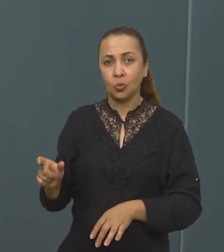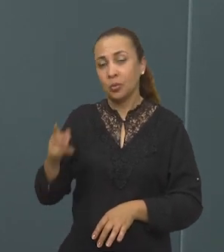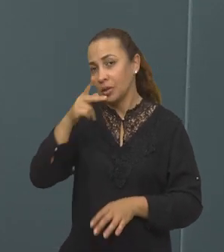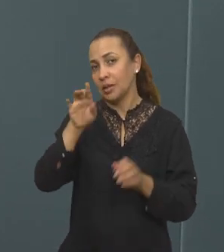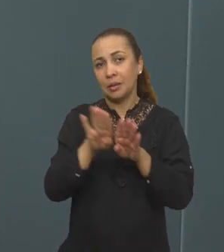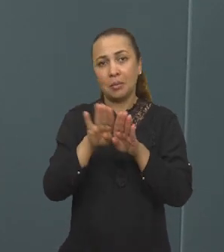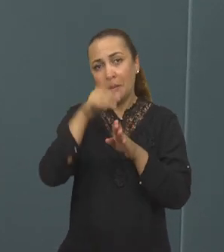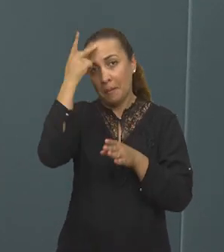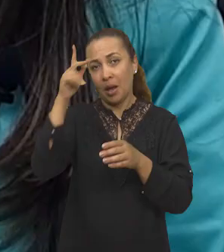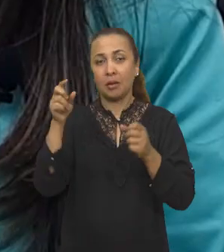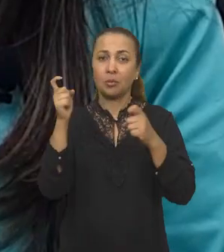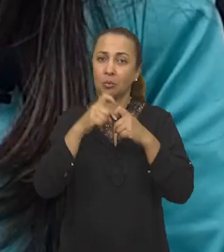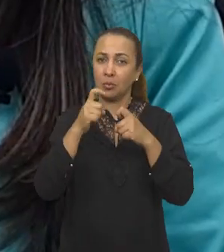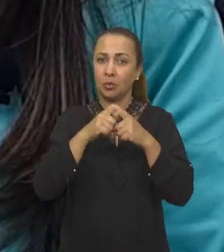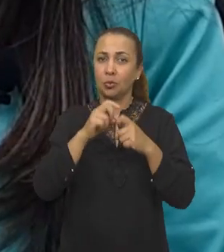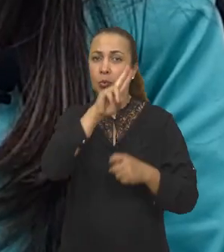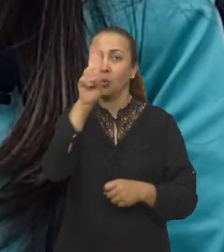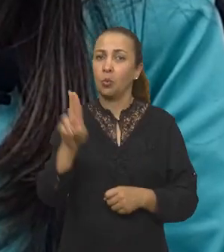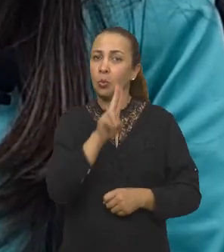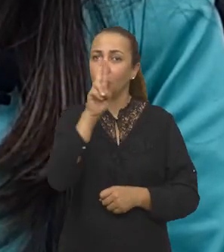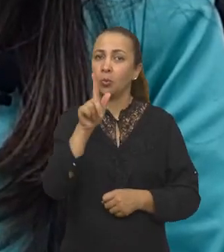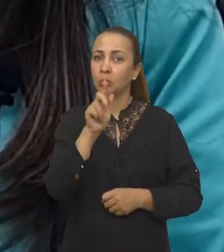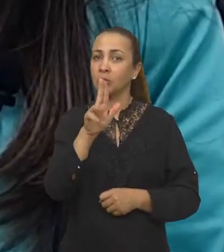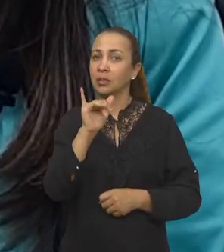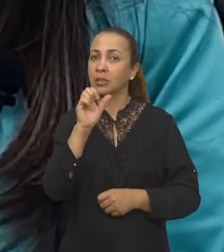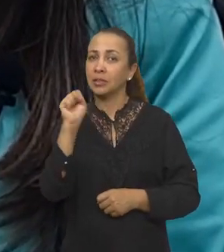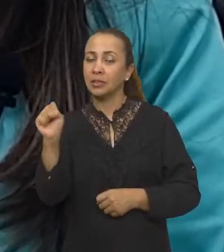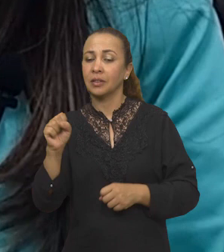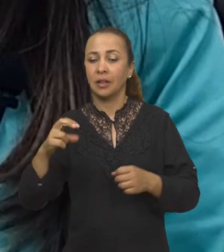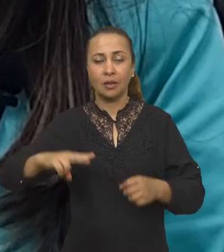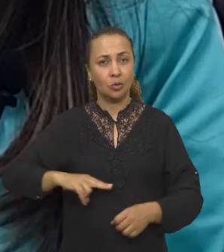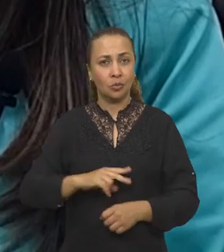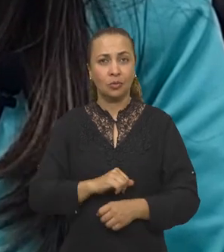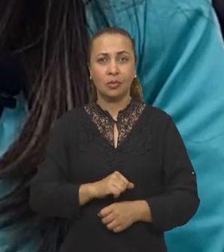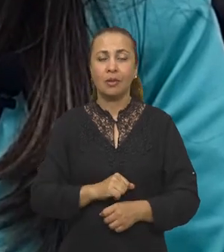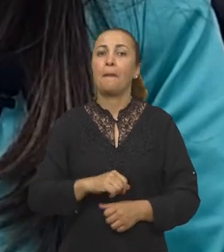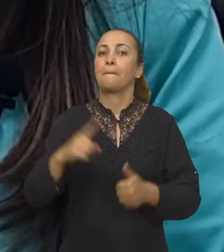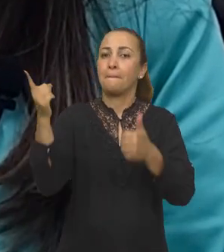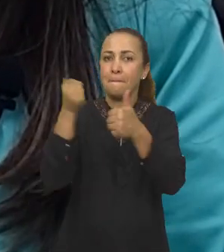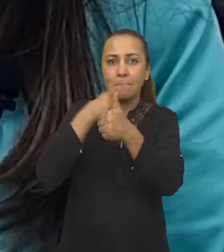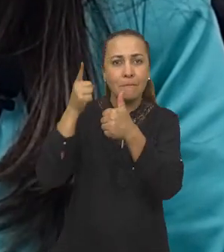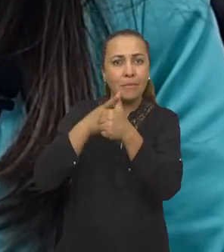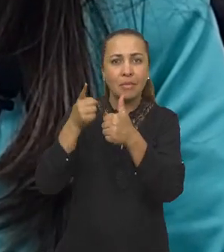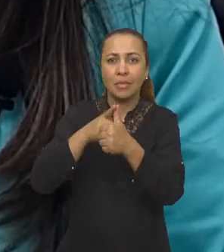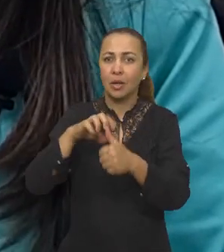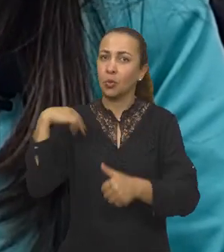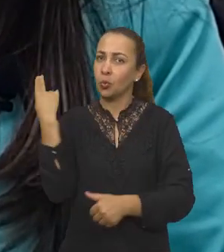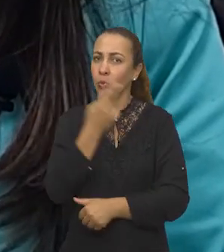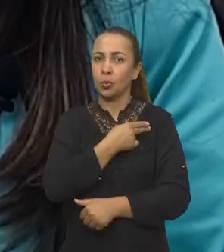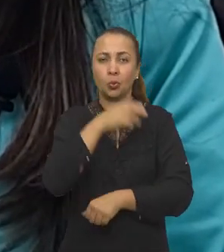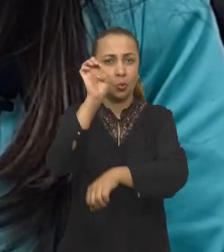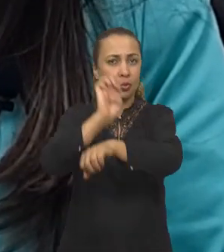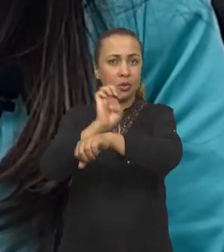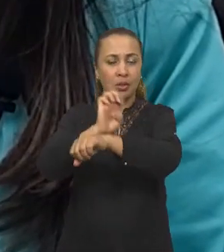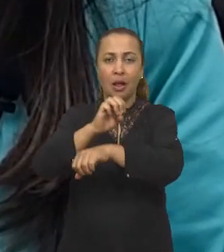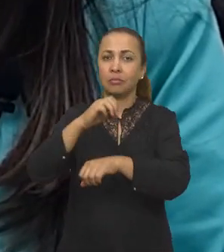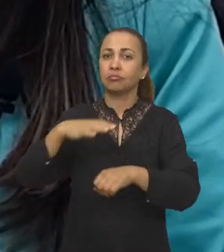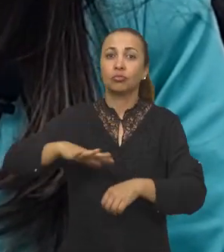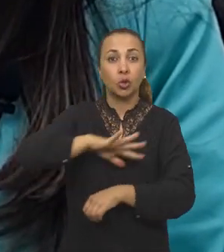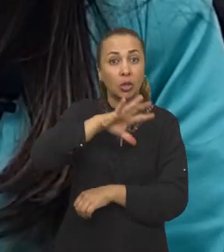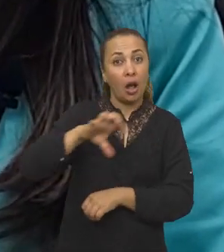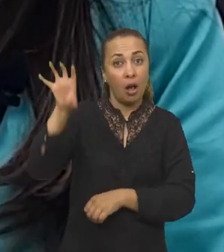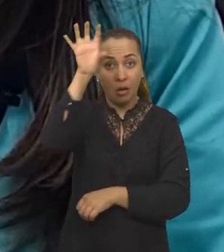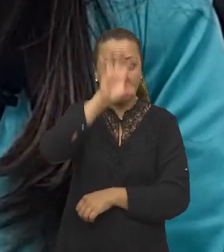quanto para o cirurgião. O uso de guias de cirurgia no SUS, ele é pioneiro no nosso estado e também no